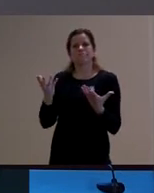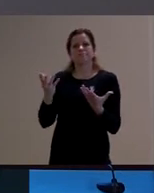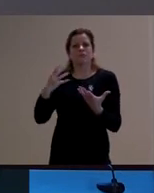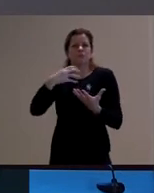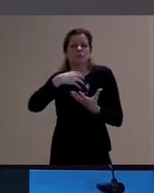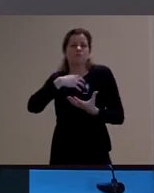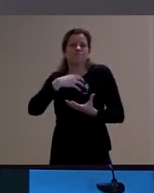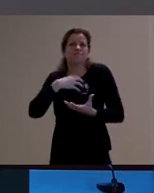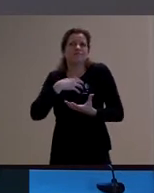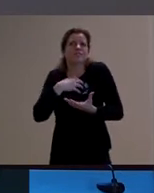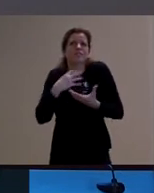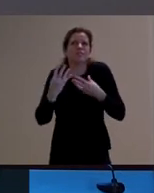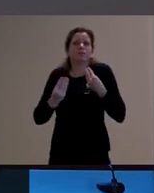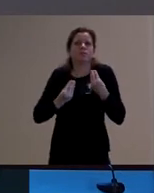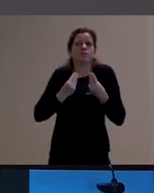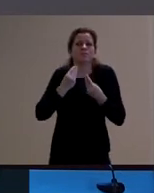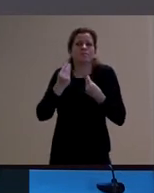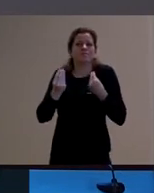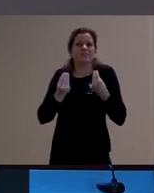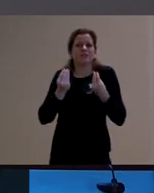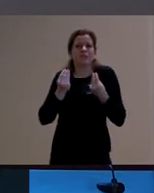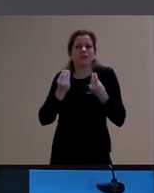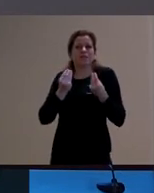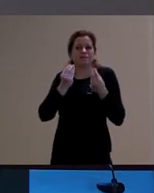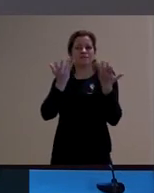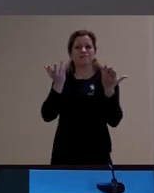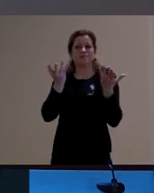mas que vai reunindo né